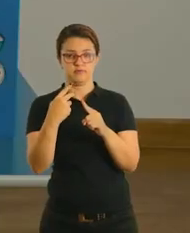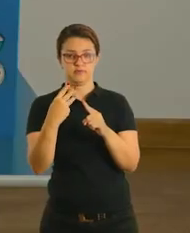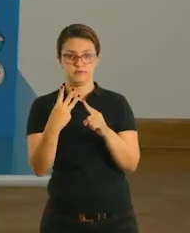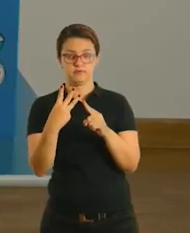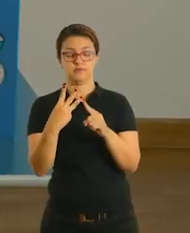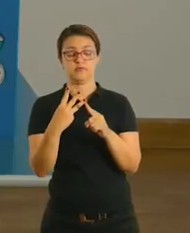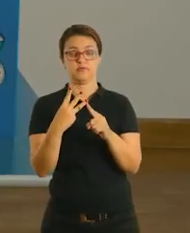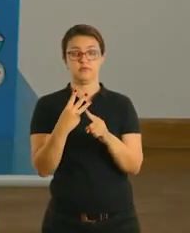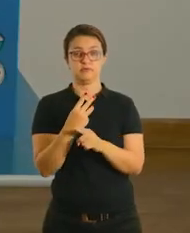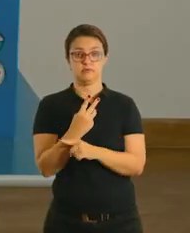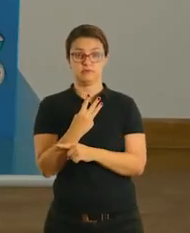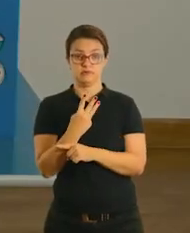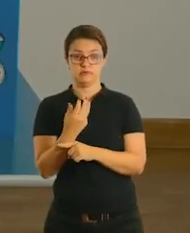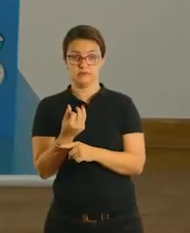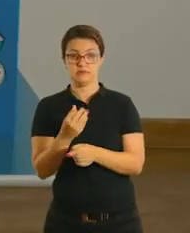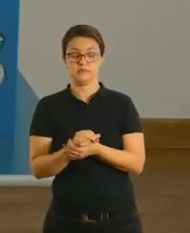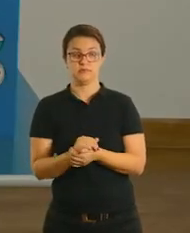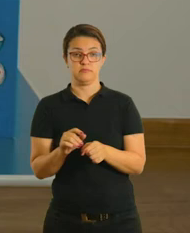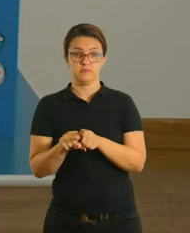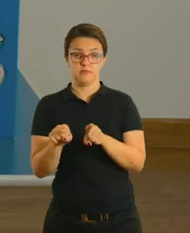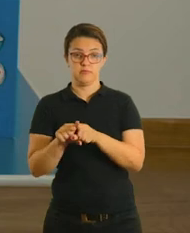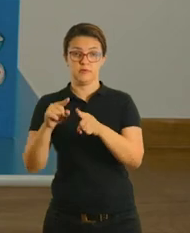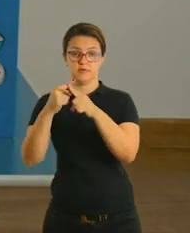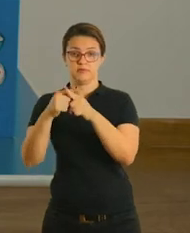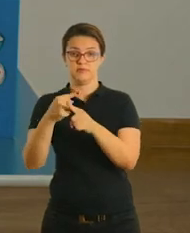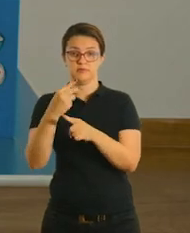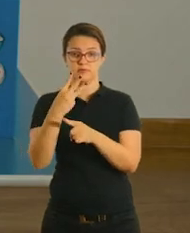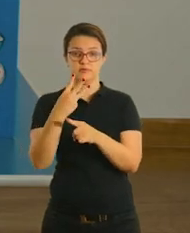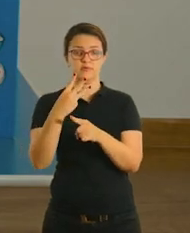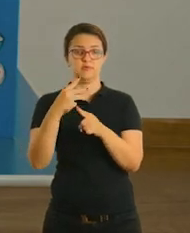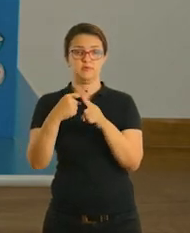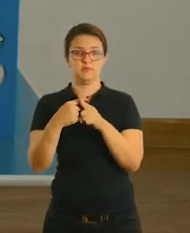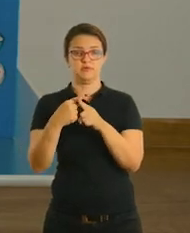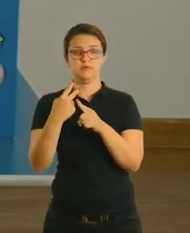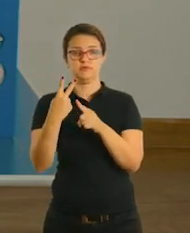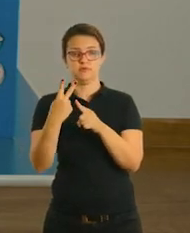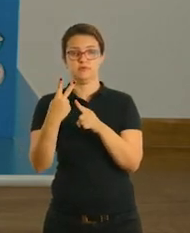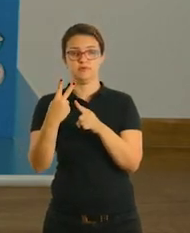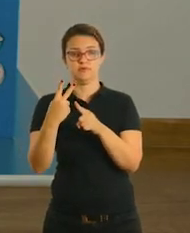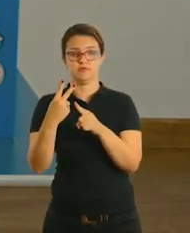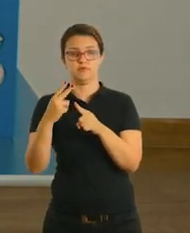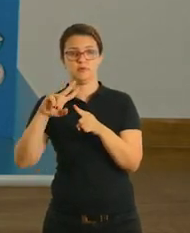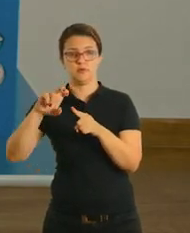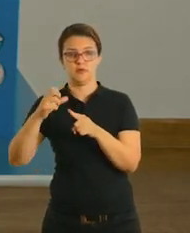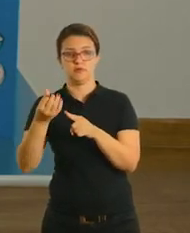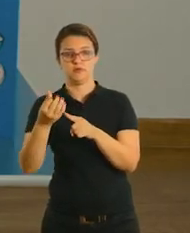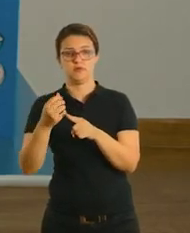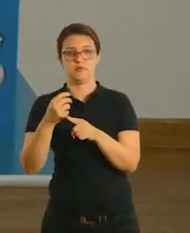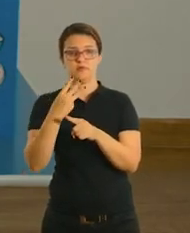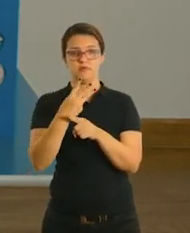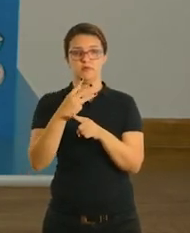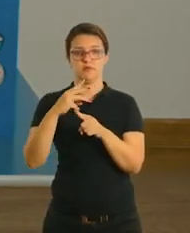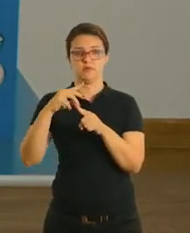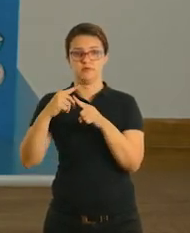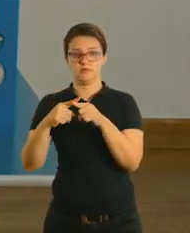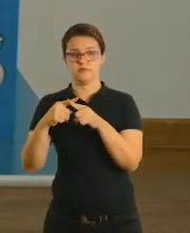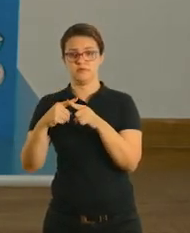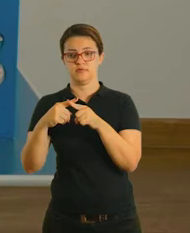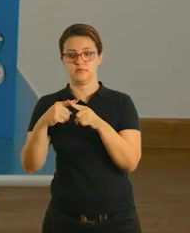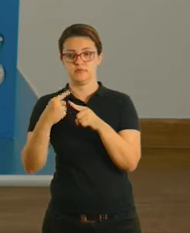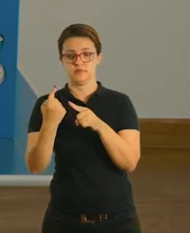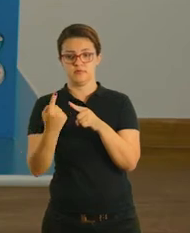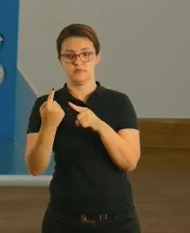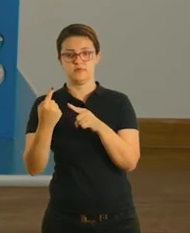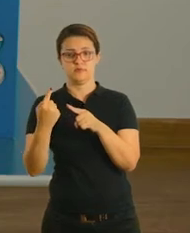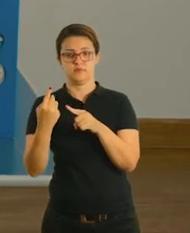Ou, eu também posso resolver por meio de multiplicação. 3 vezes o 2, que dá 6. E 3 vezes o 1,